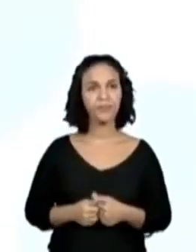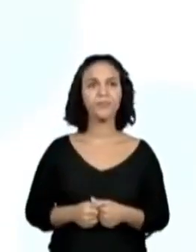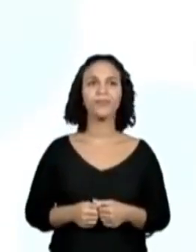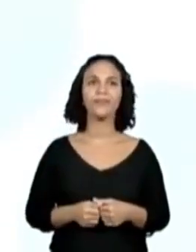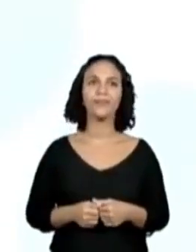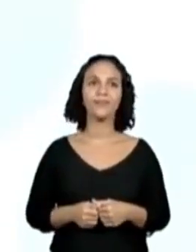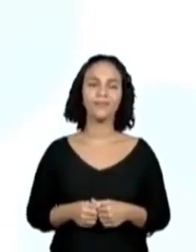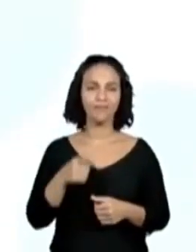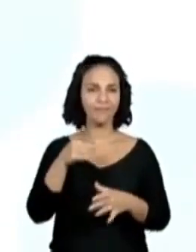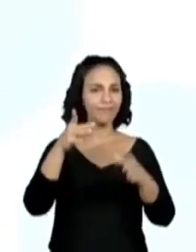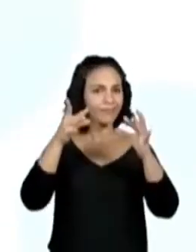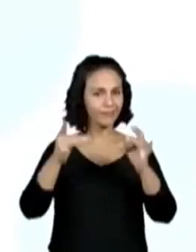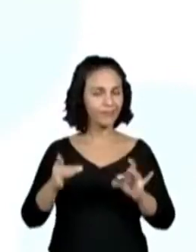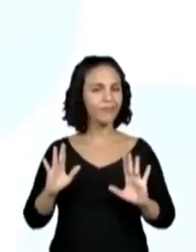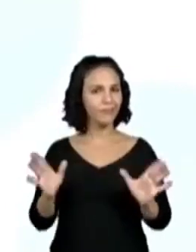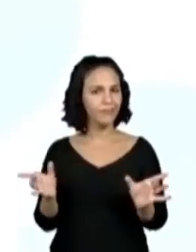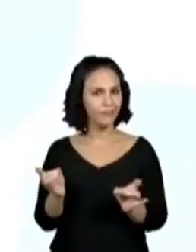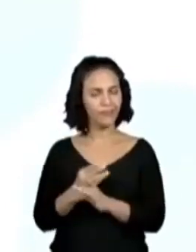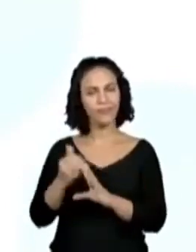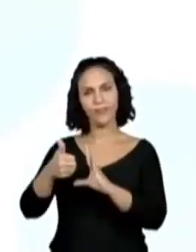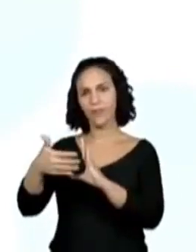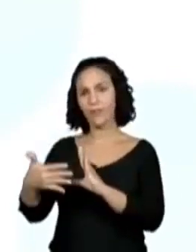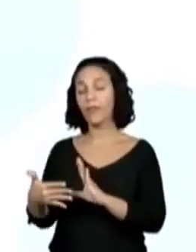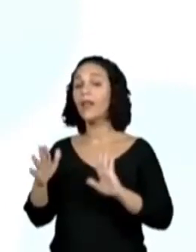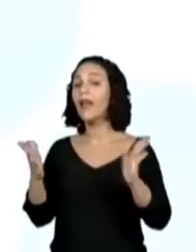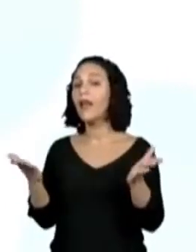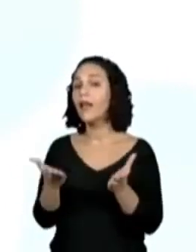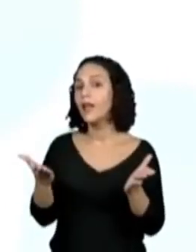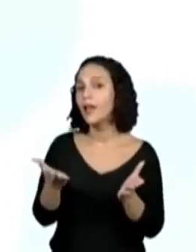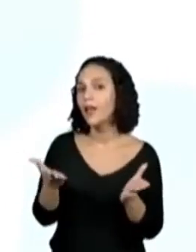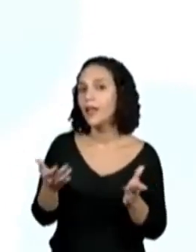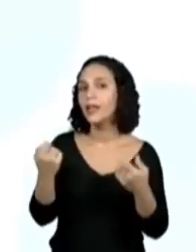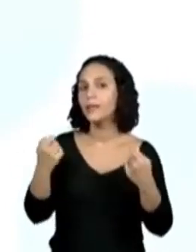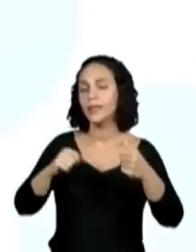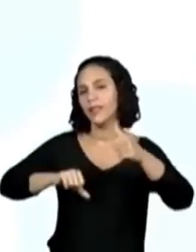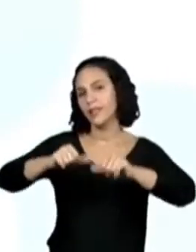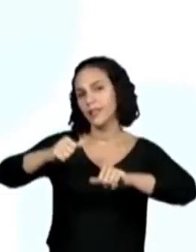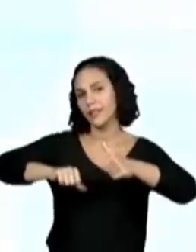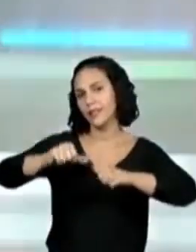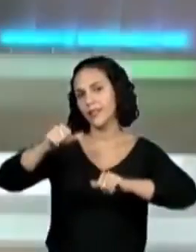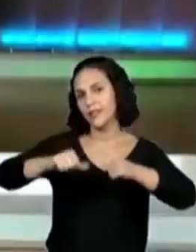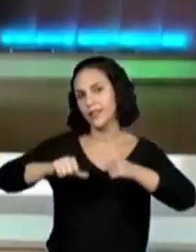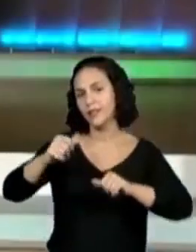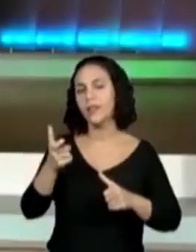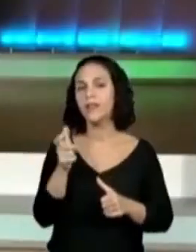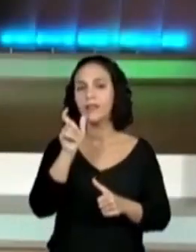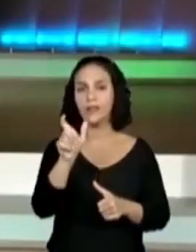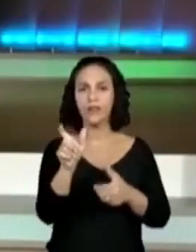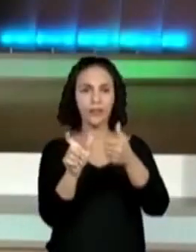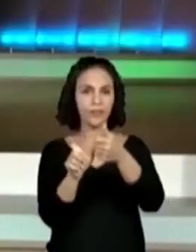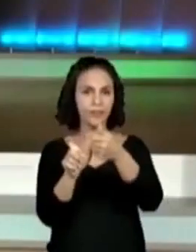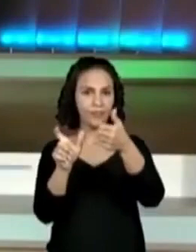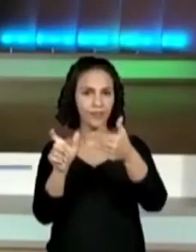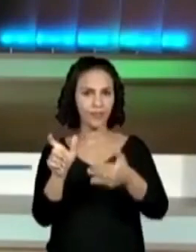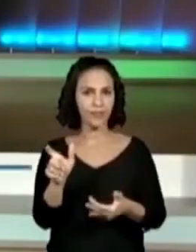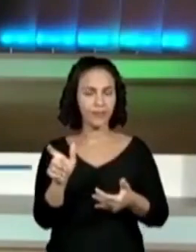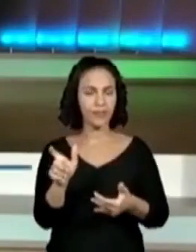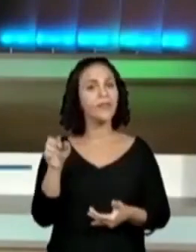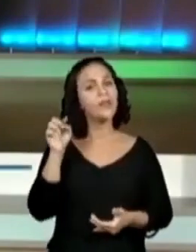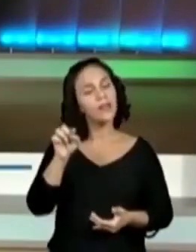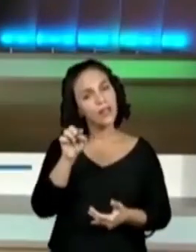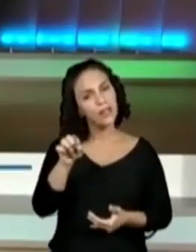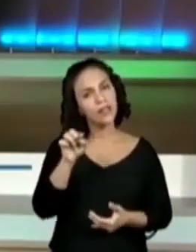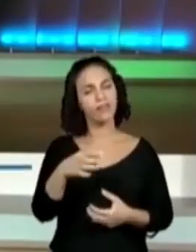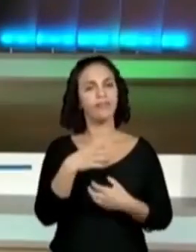Ficha técnica ali. Só que a gente tem que avaliar agora. Primeira vez nós vamos ter contato com o verbete a partir dessa ficha